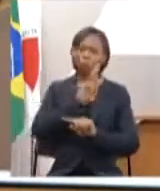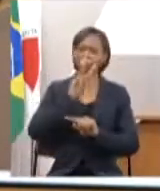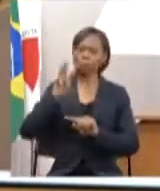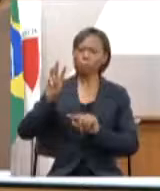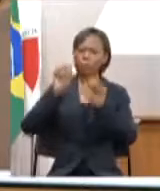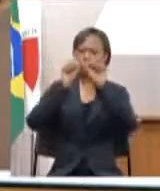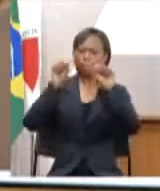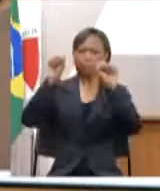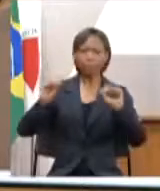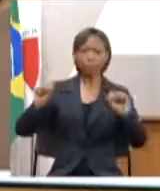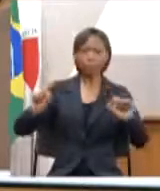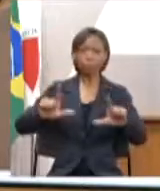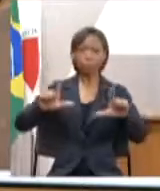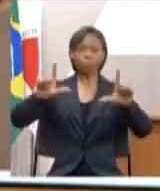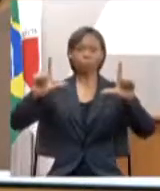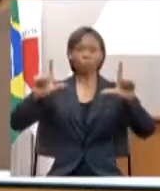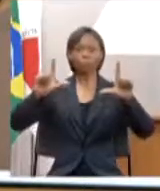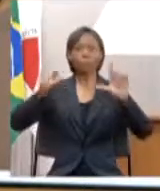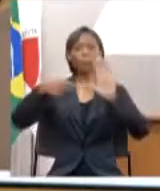simples e muito